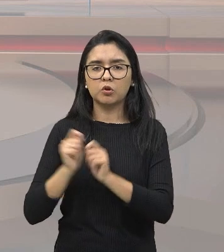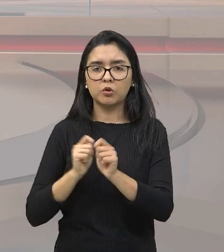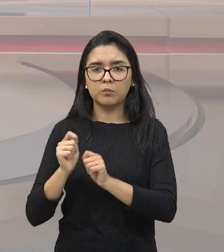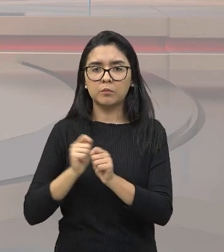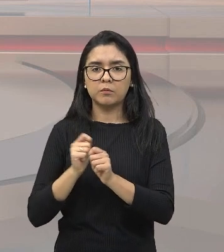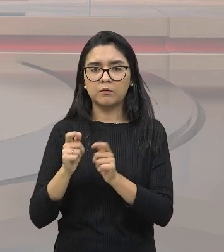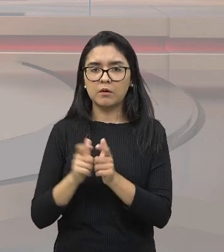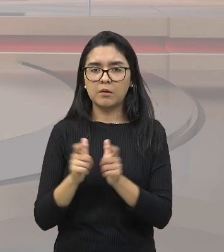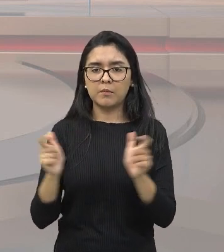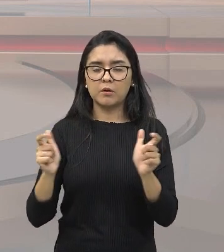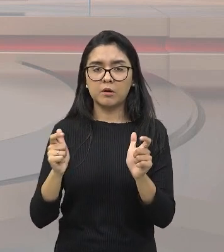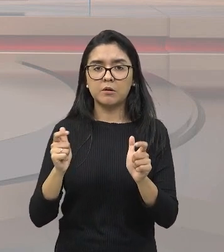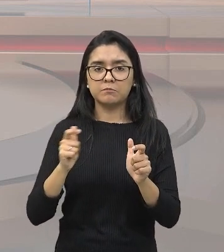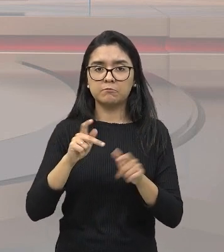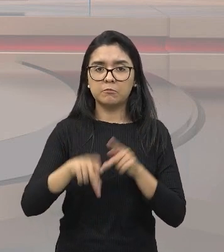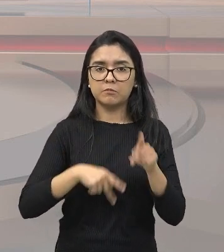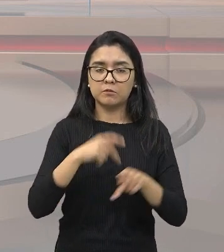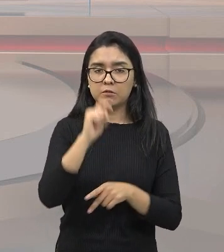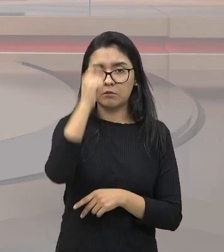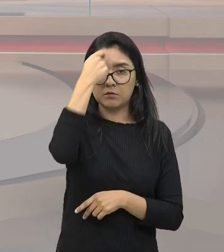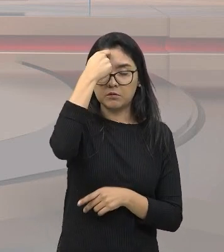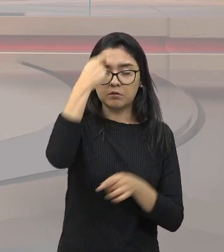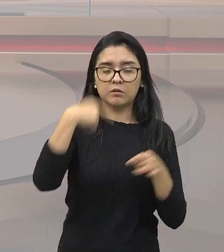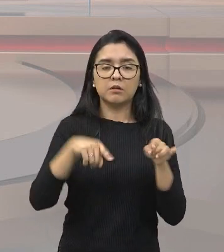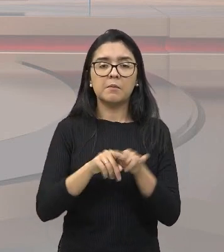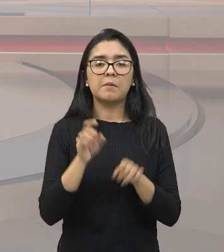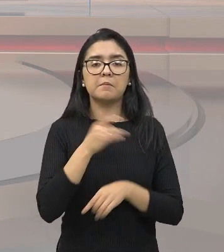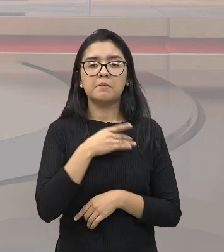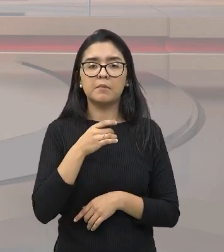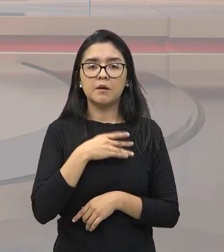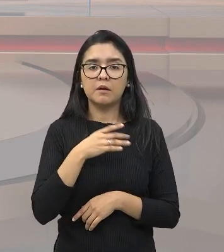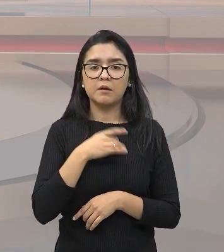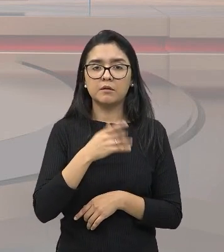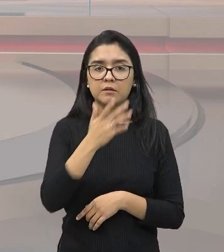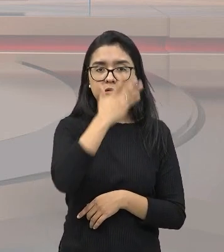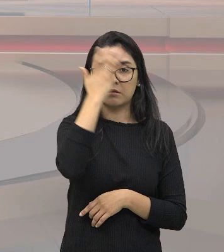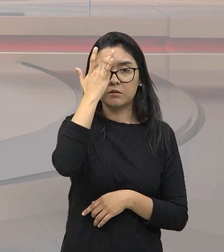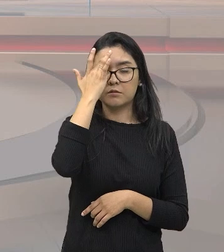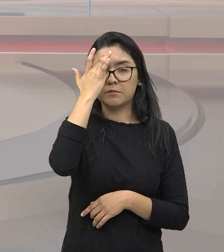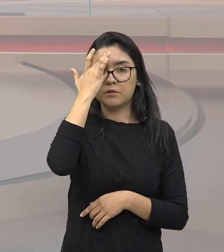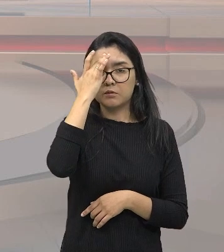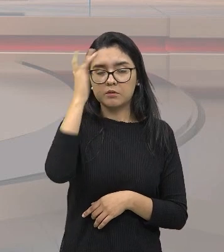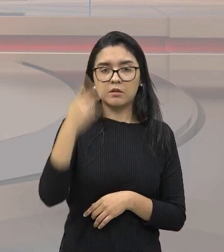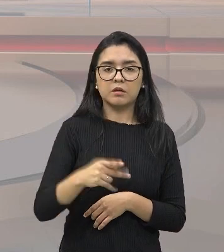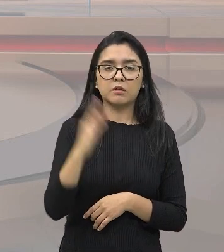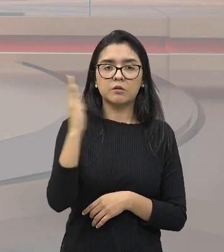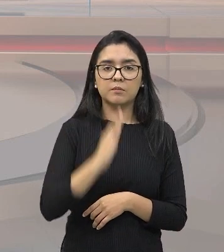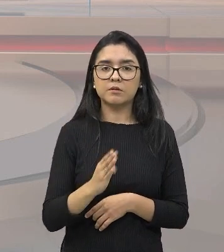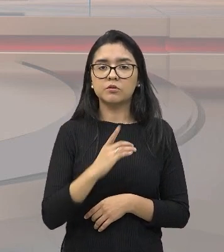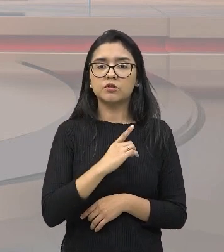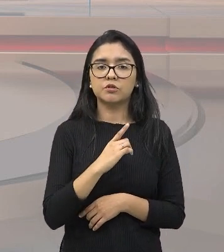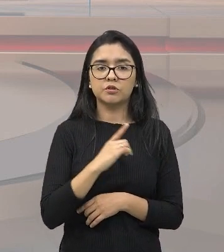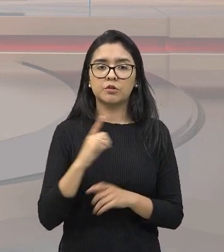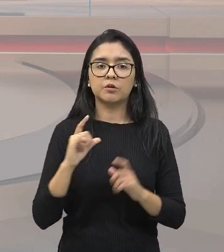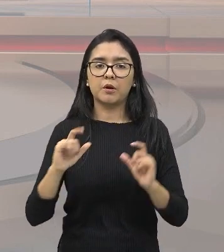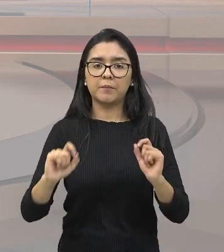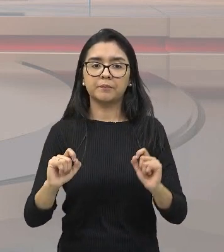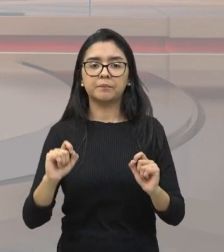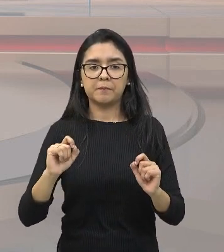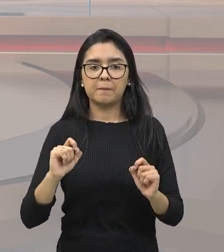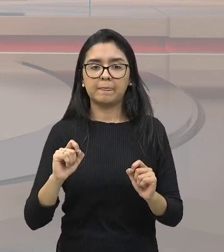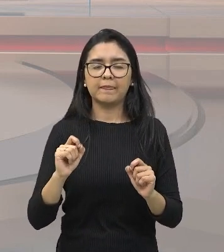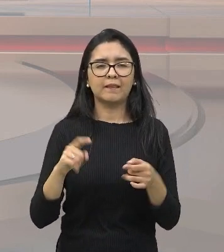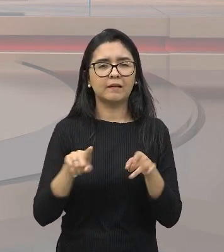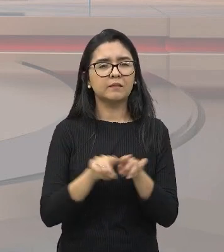população de negros, como também acabou colocando medo no coração dos senhores escravos brasileiros que tinham ali por sua vez aquele